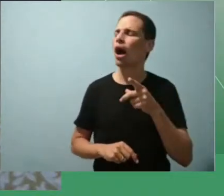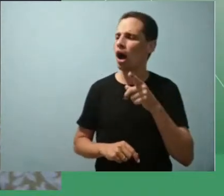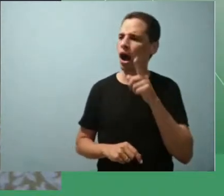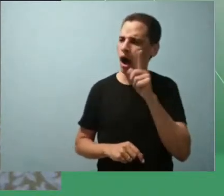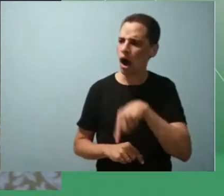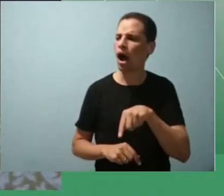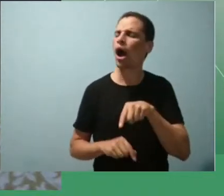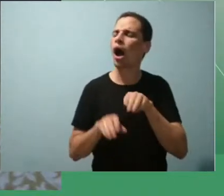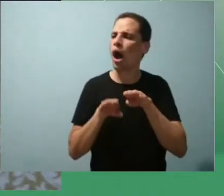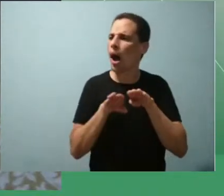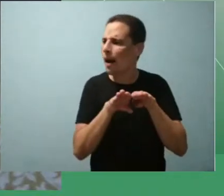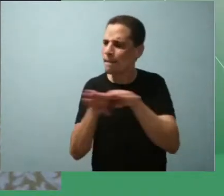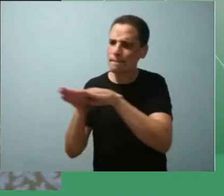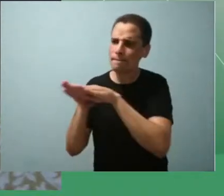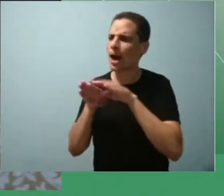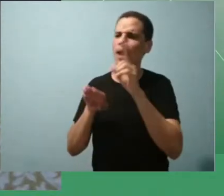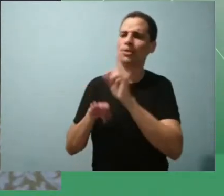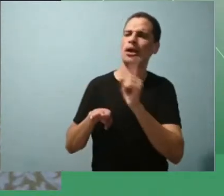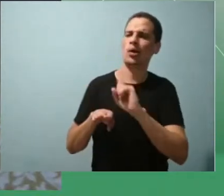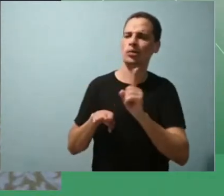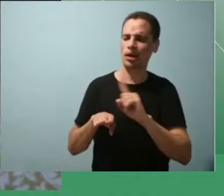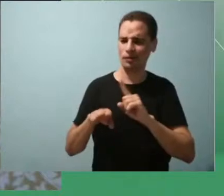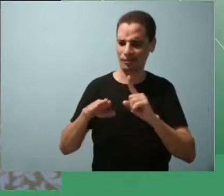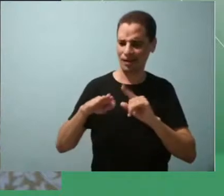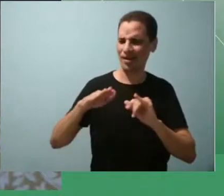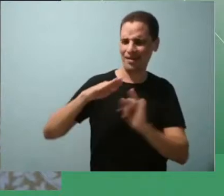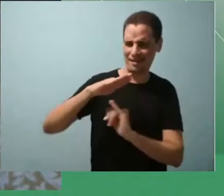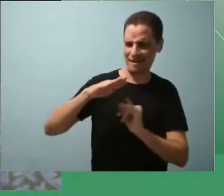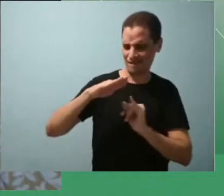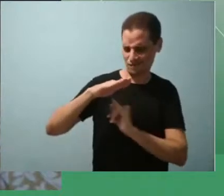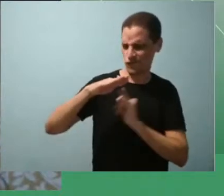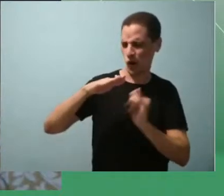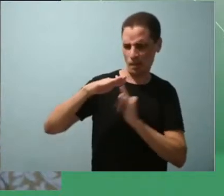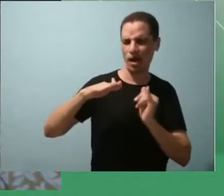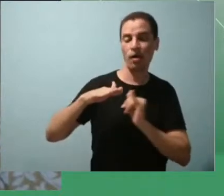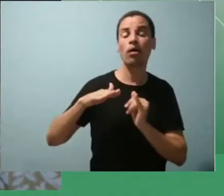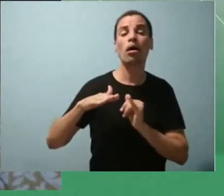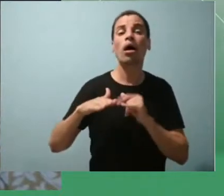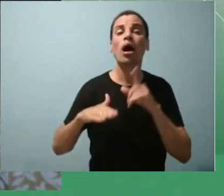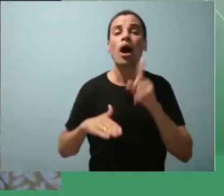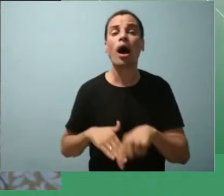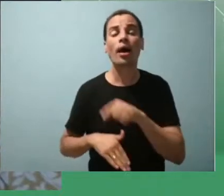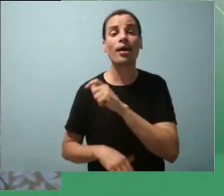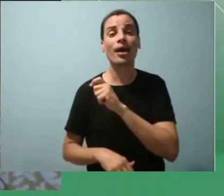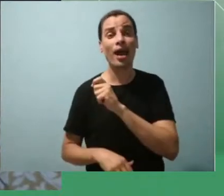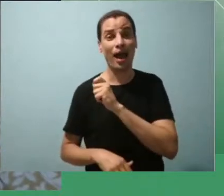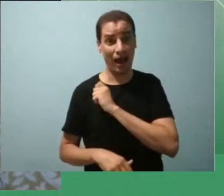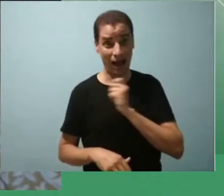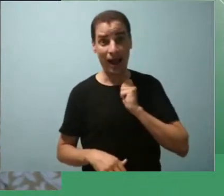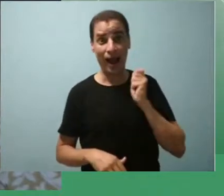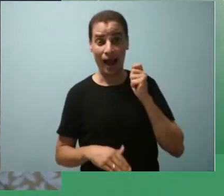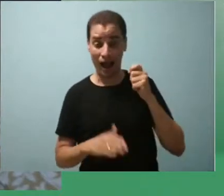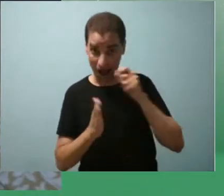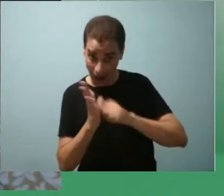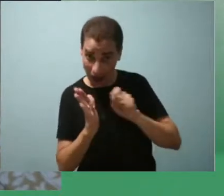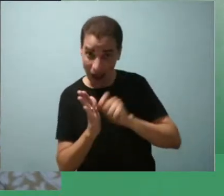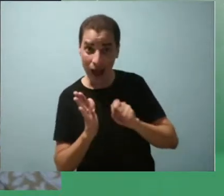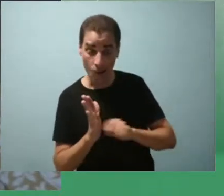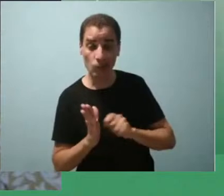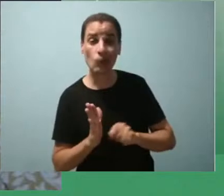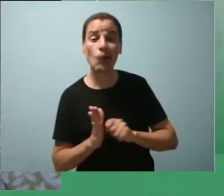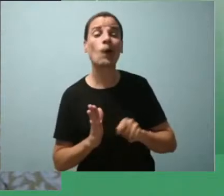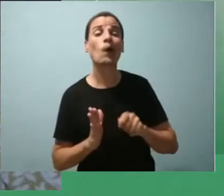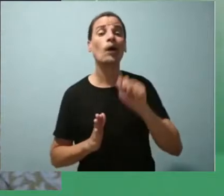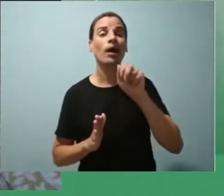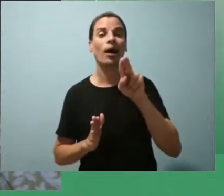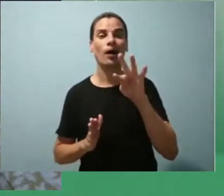autor ele deixa passar despercebido ele não rebate o que ela escreve apenas o que o